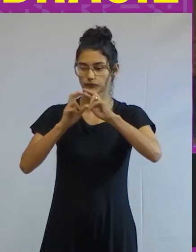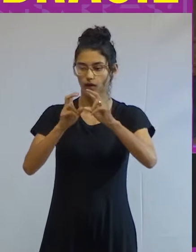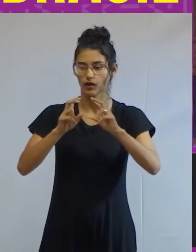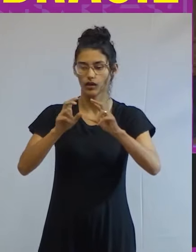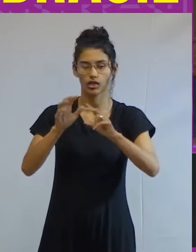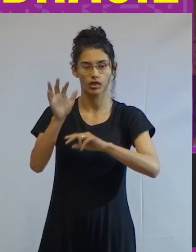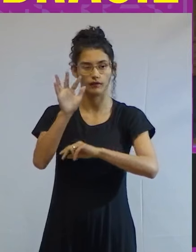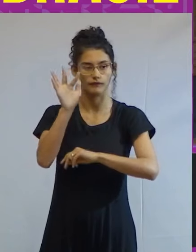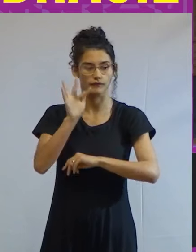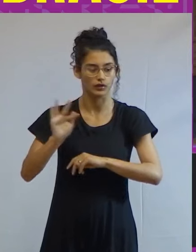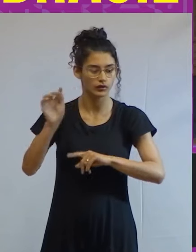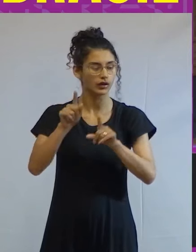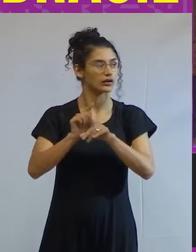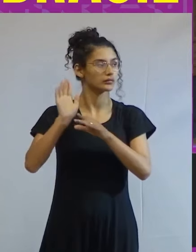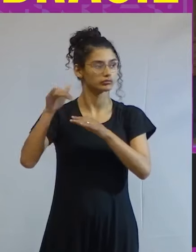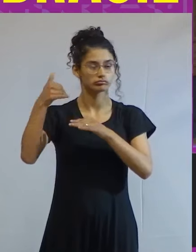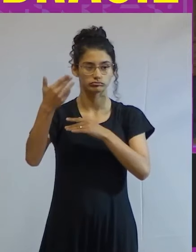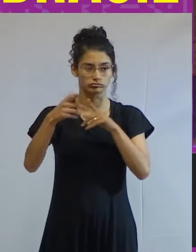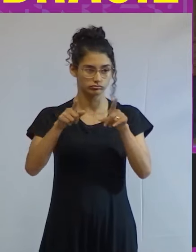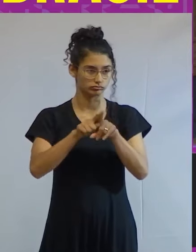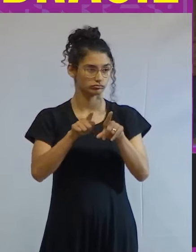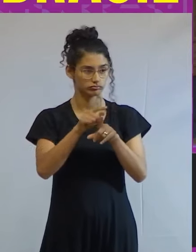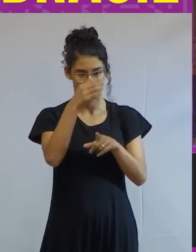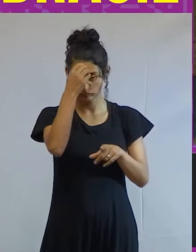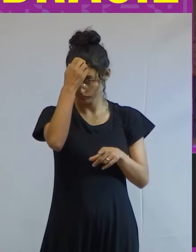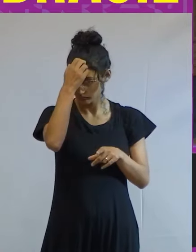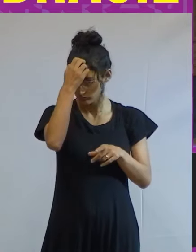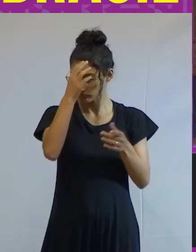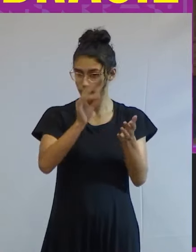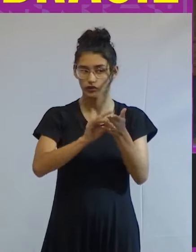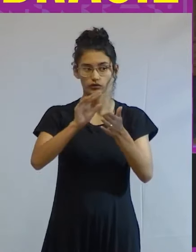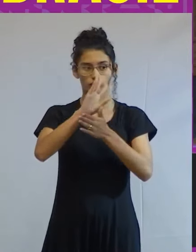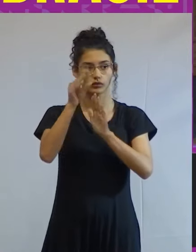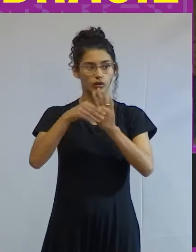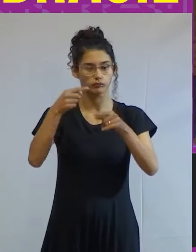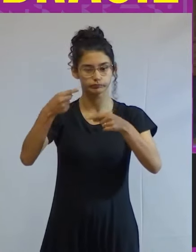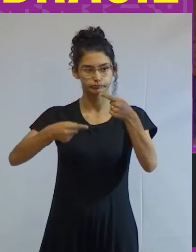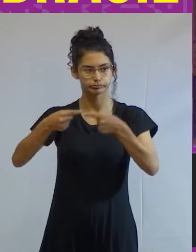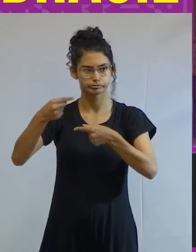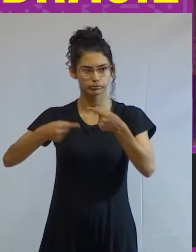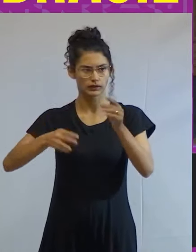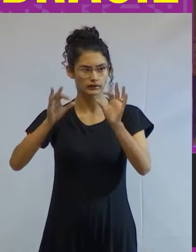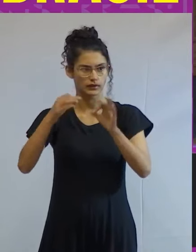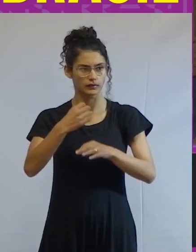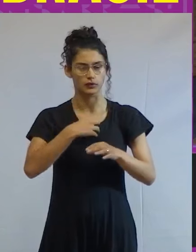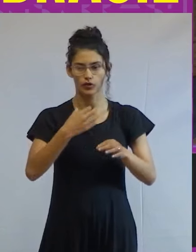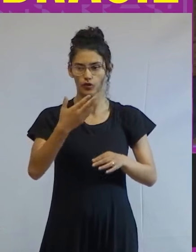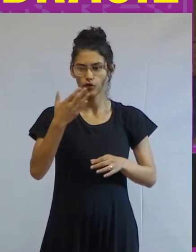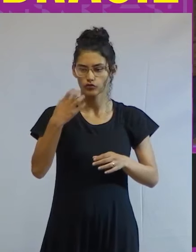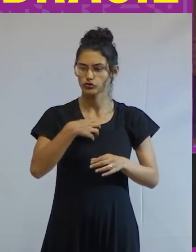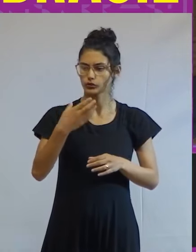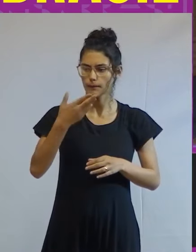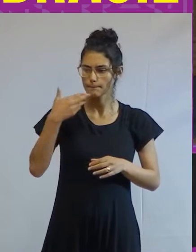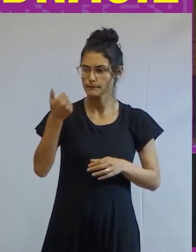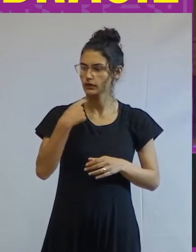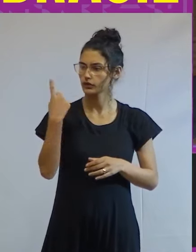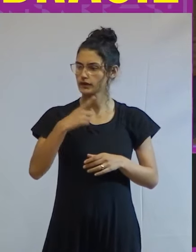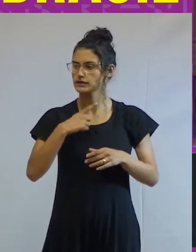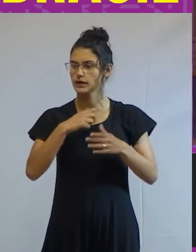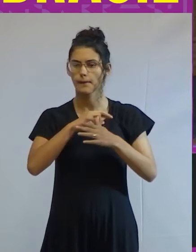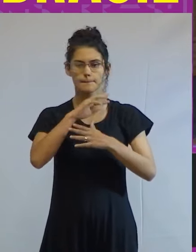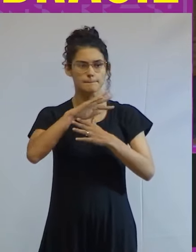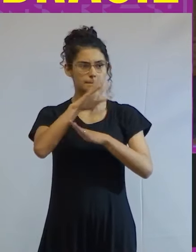universidade como também de fora da universidade, para justamente estabelecer um debate na maneira mais ampla possível. A gente tem muito